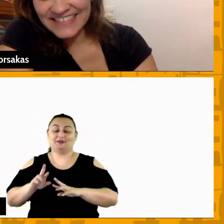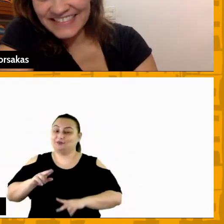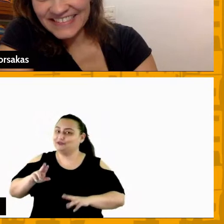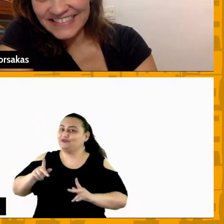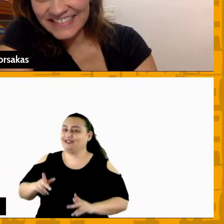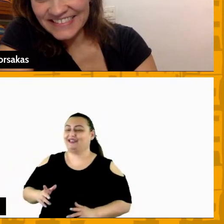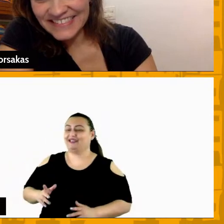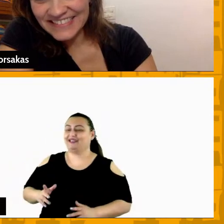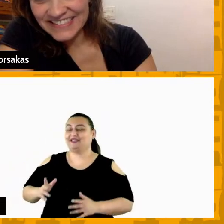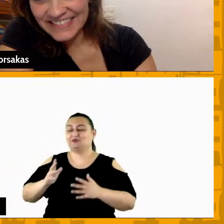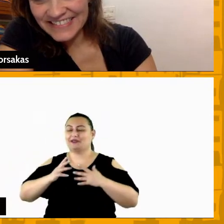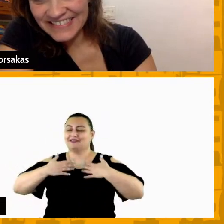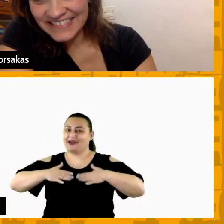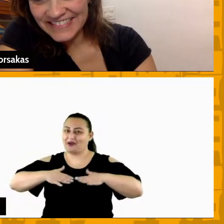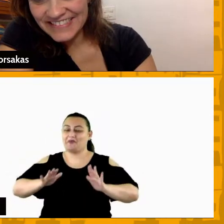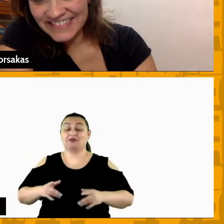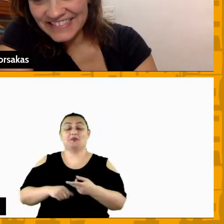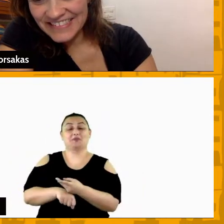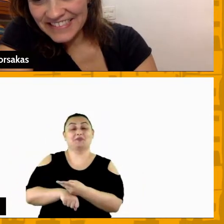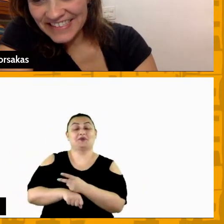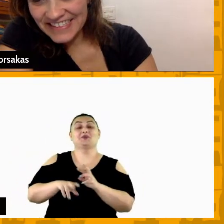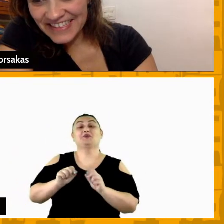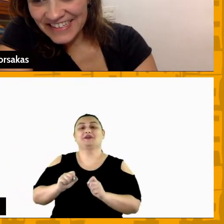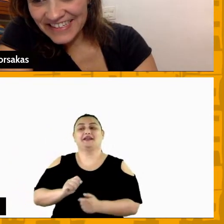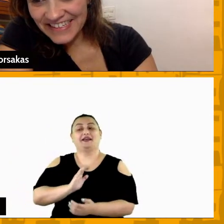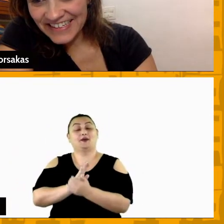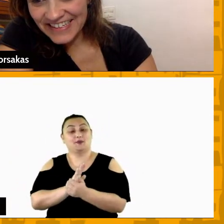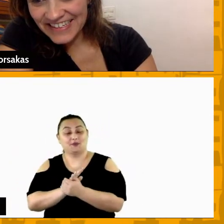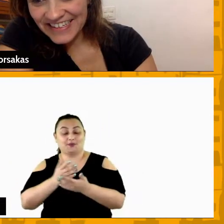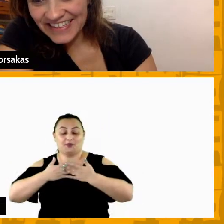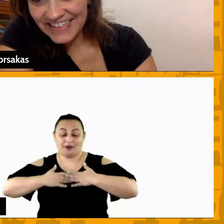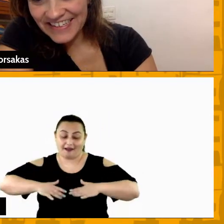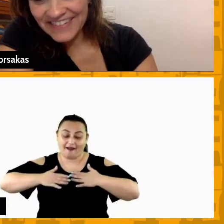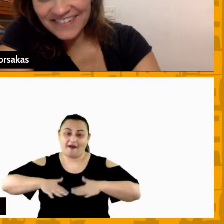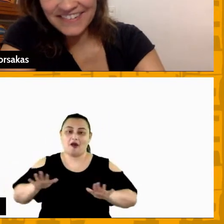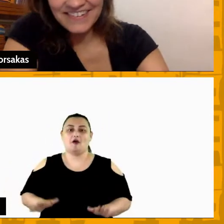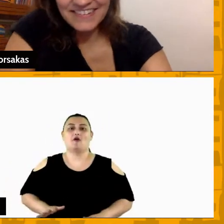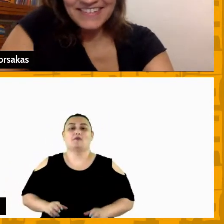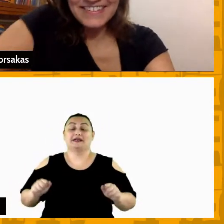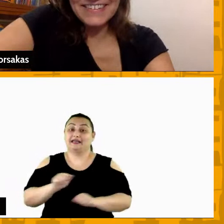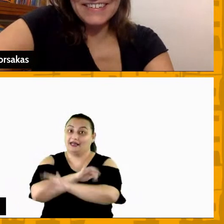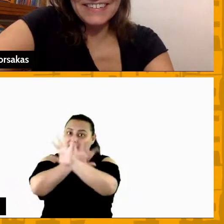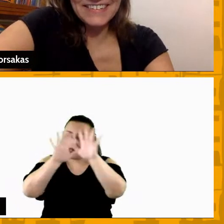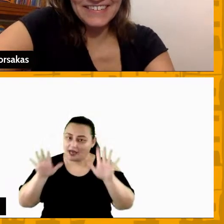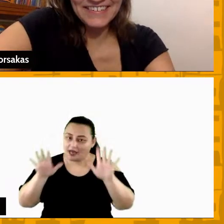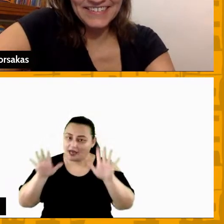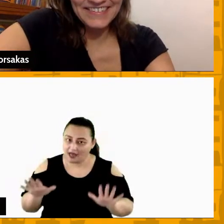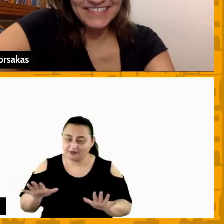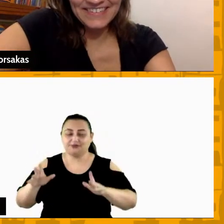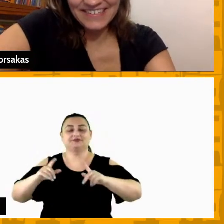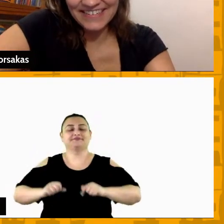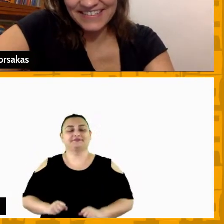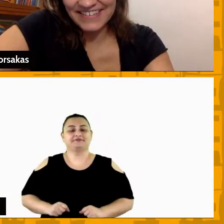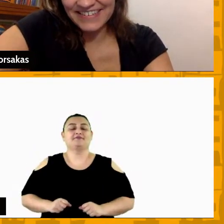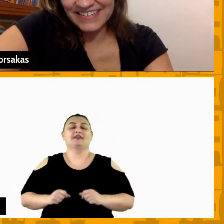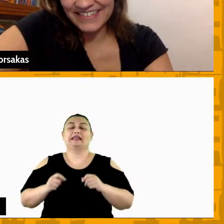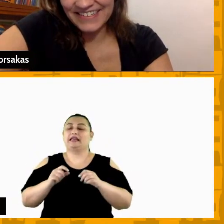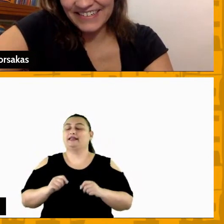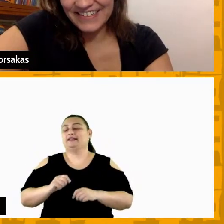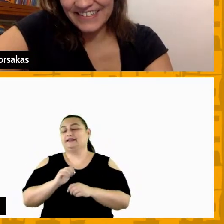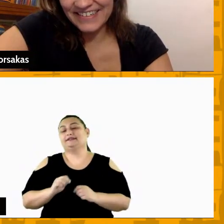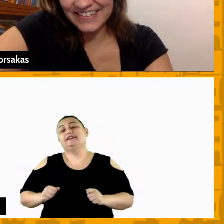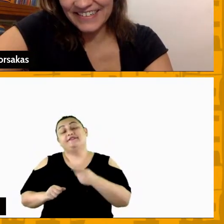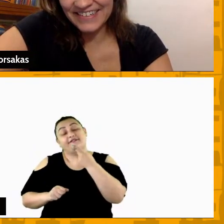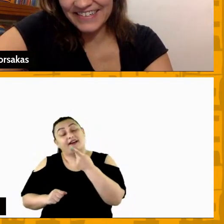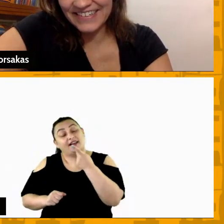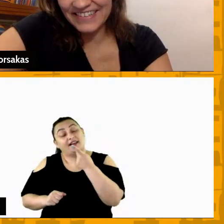pouco mais diferente e a gente procura prezar muito por sermos claros transparentes e